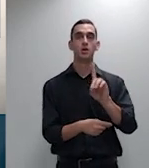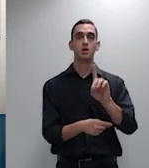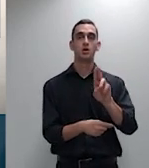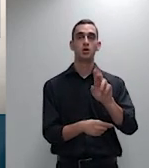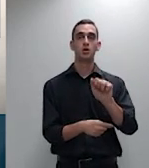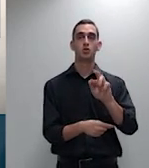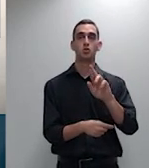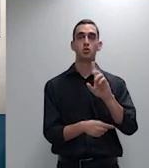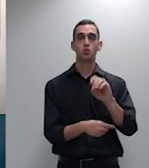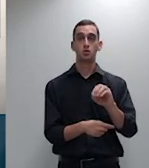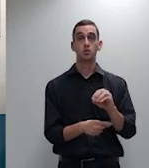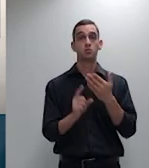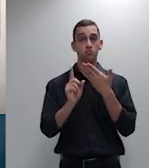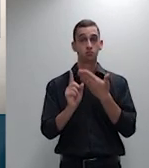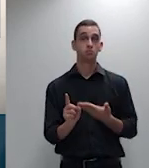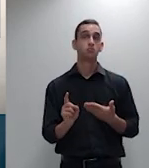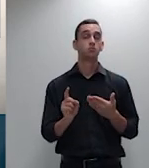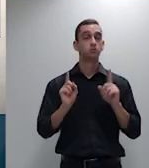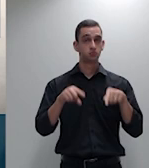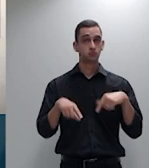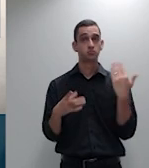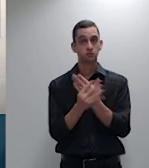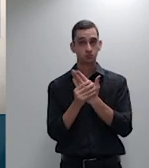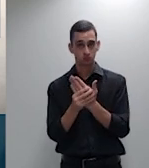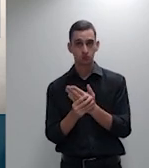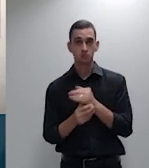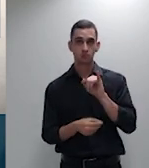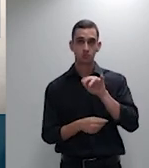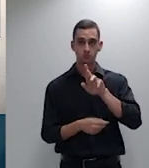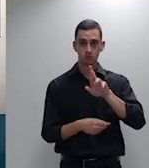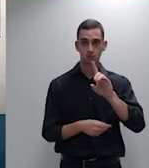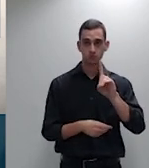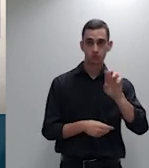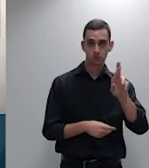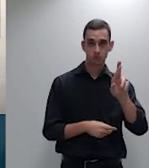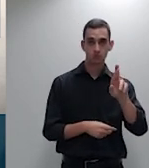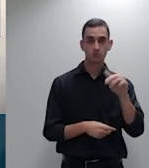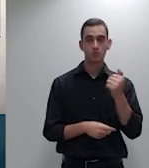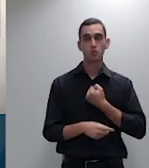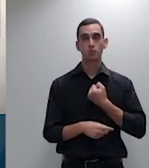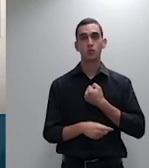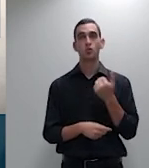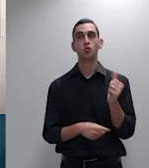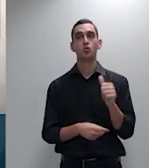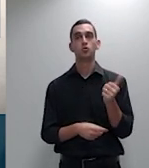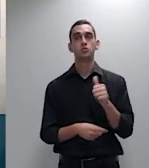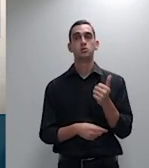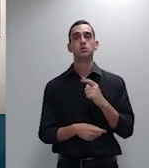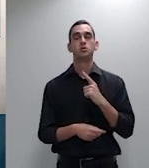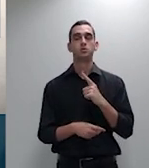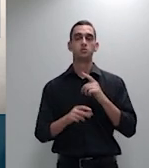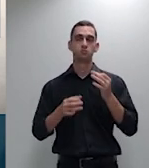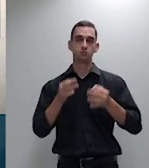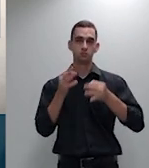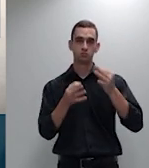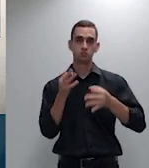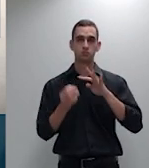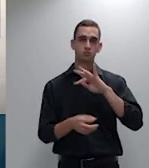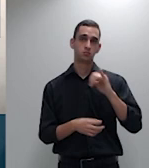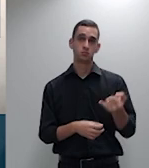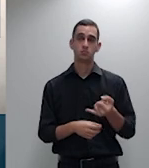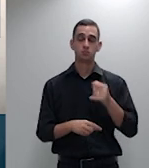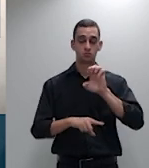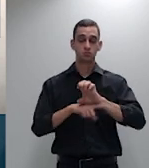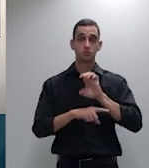gerou o IRDR número 11 perante o Tribunal de Justiça do Estado de São Paulo e o senhor Eduardo